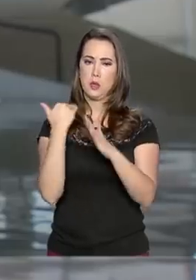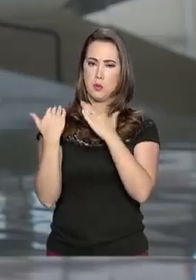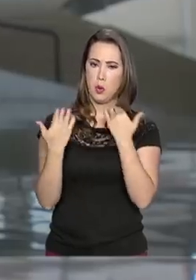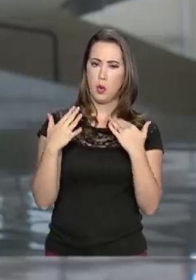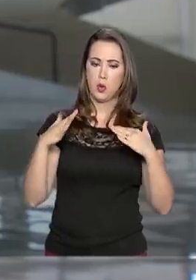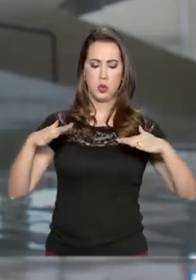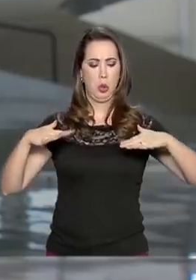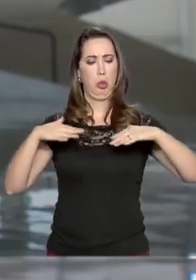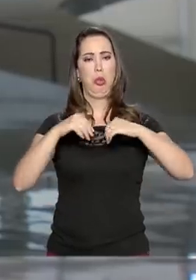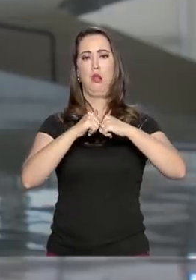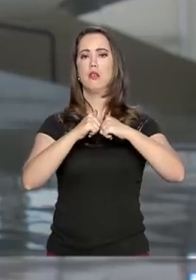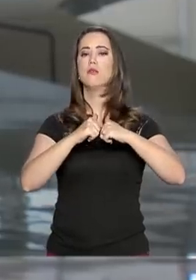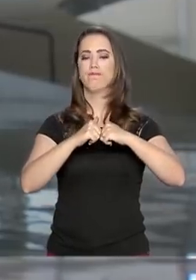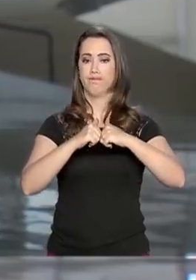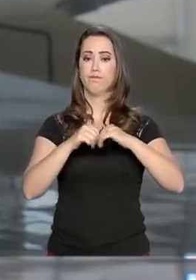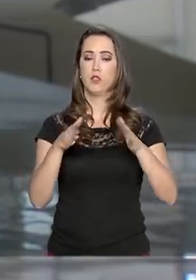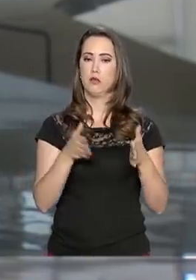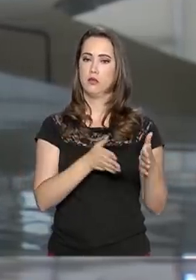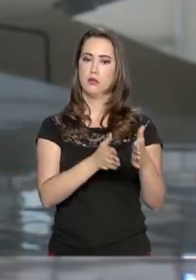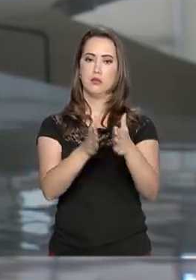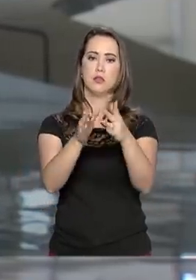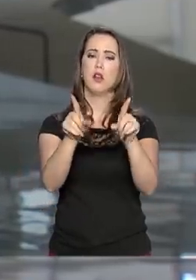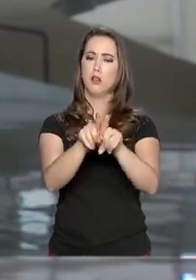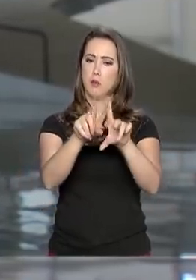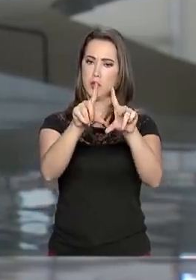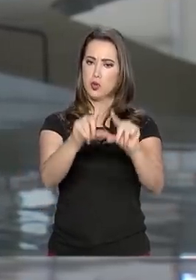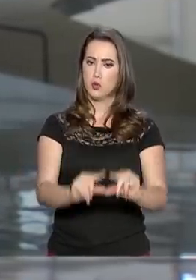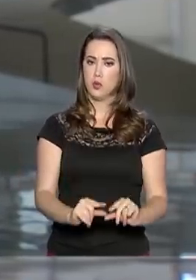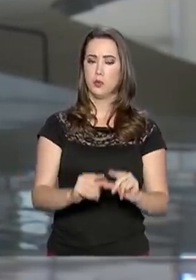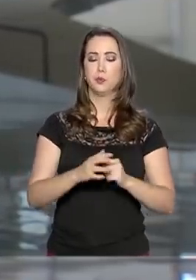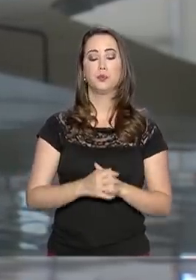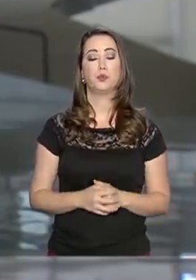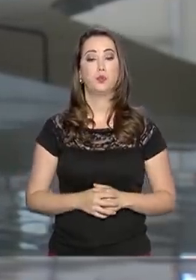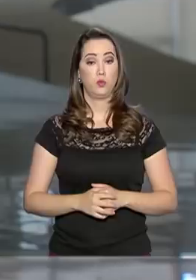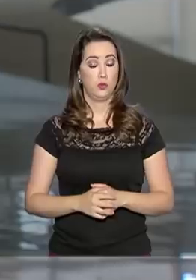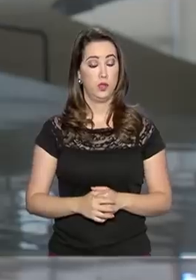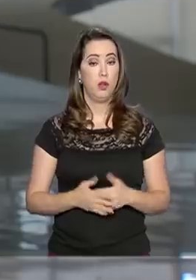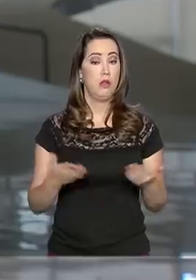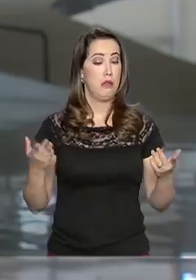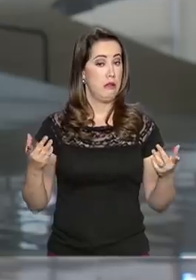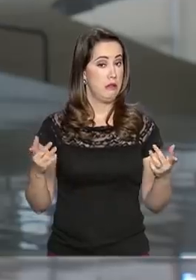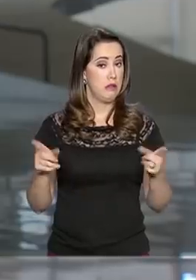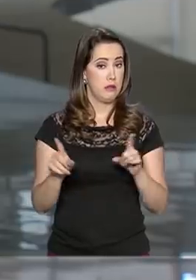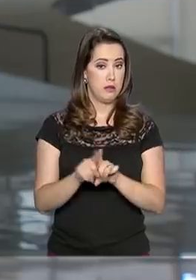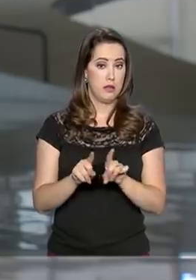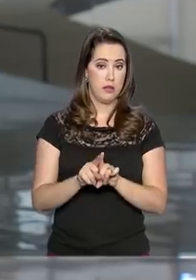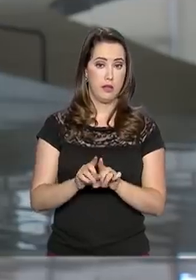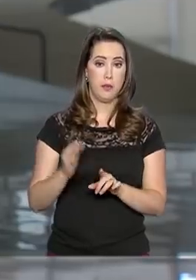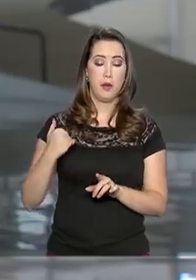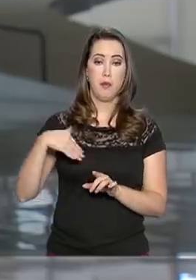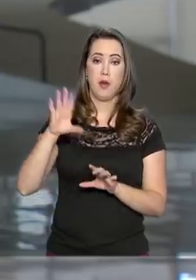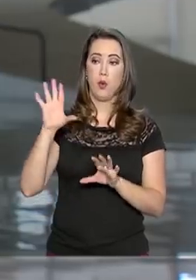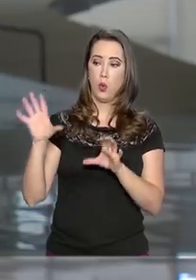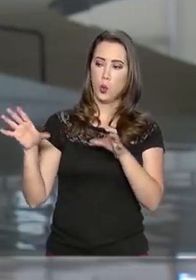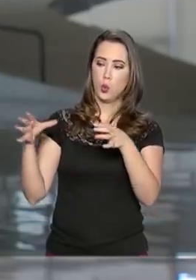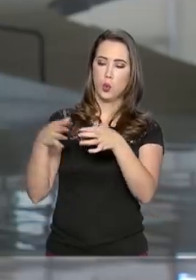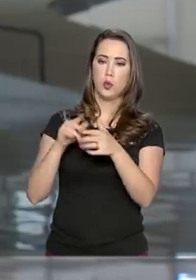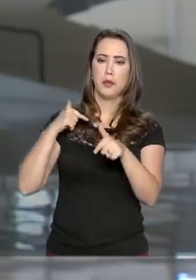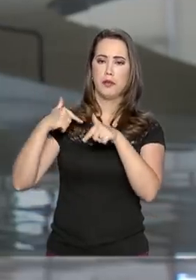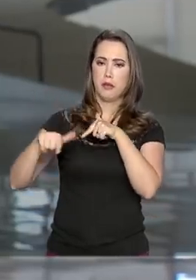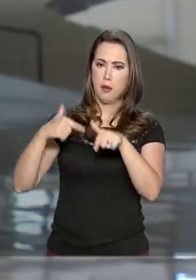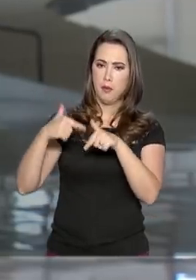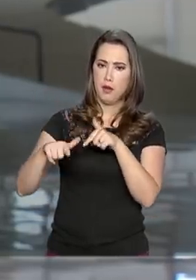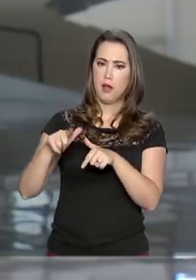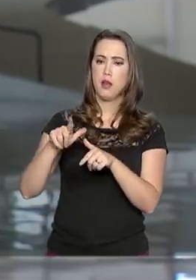acidentes nas estradas. Explicou ainda que reforçou as equipes que atuam na Operação Lava Jato. O ministro